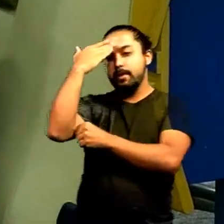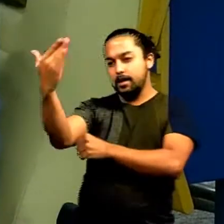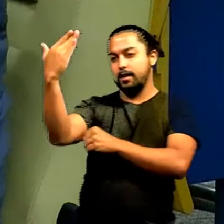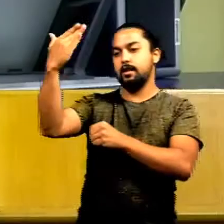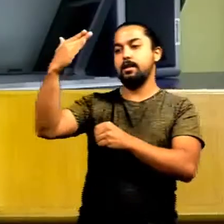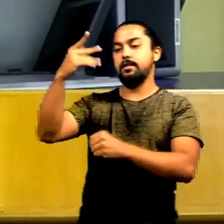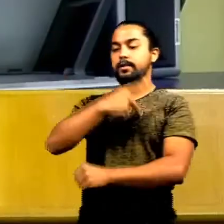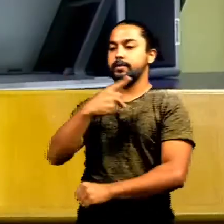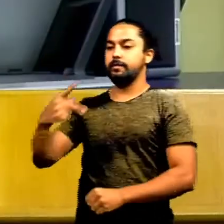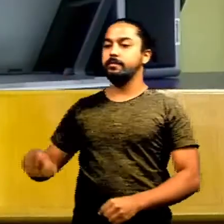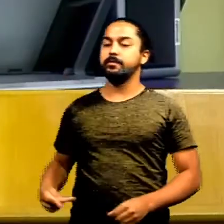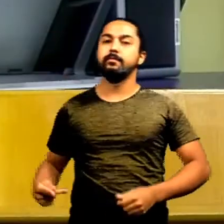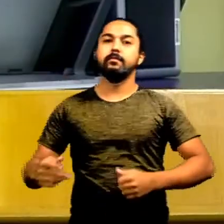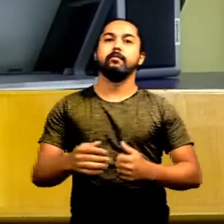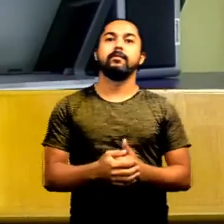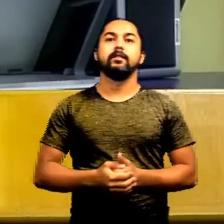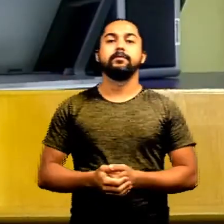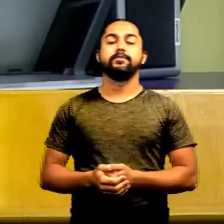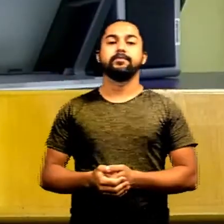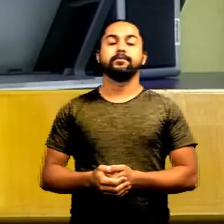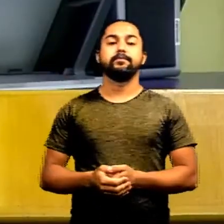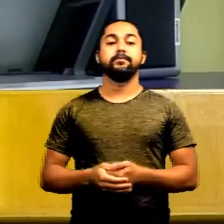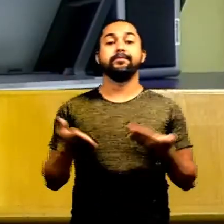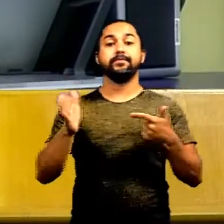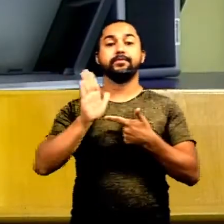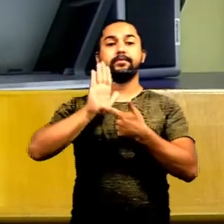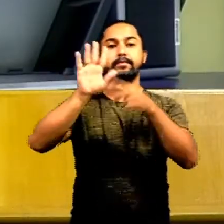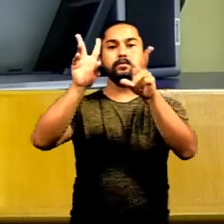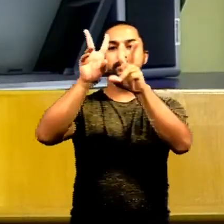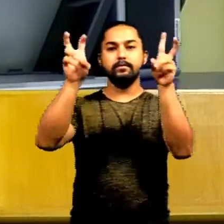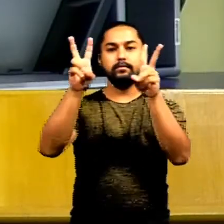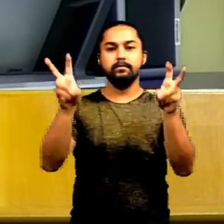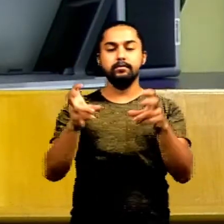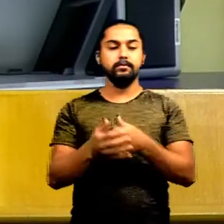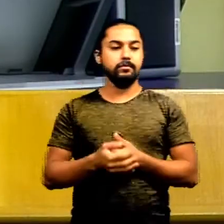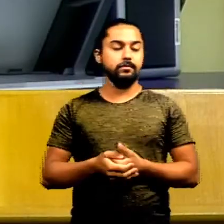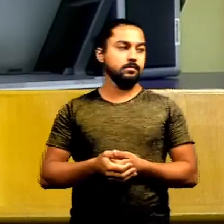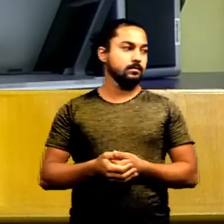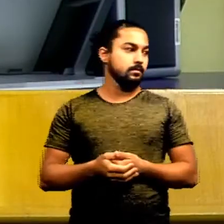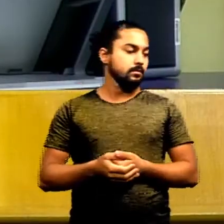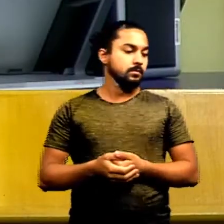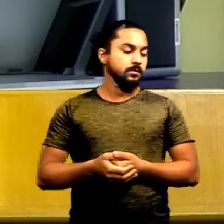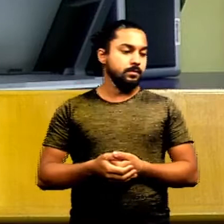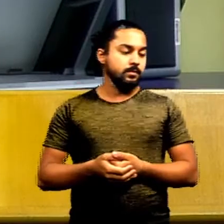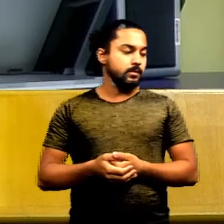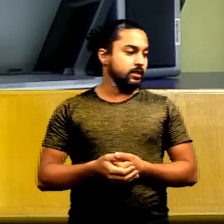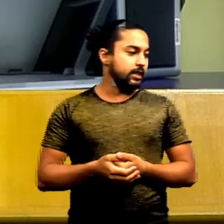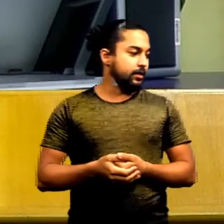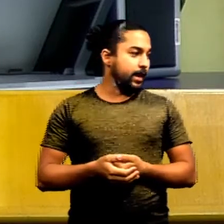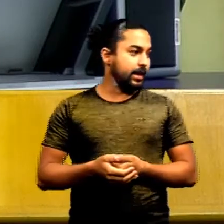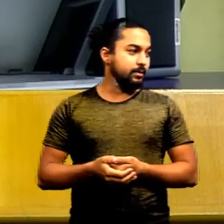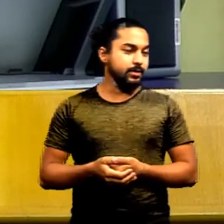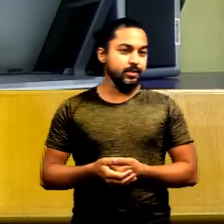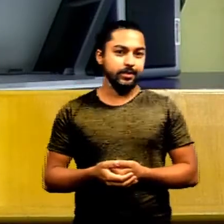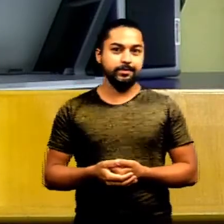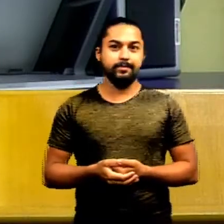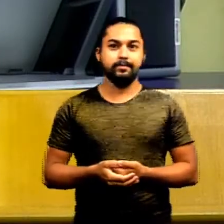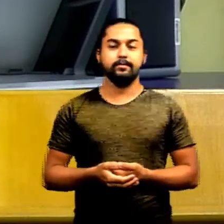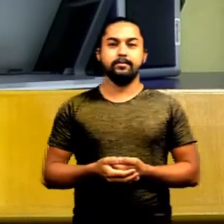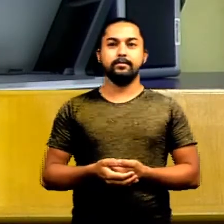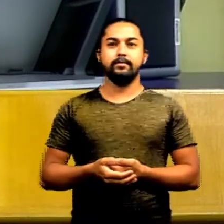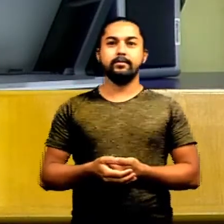presidente. Obrigado, vossa excelência. Momento ainda destinado à apresentação de matérias, senhores vereadores.